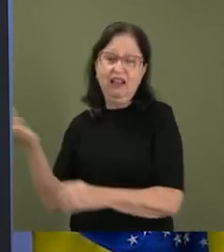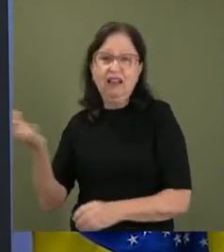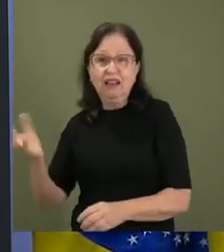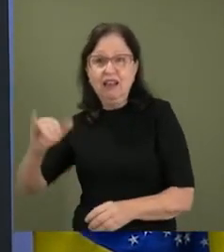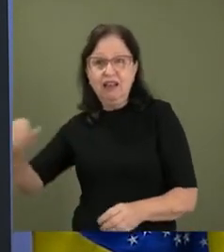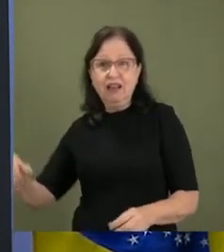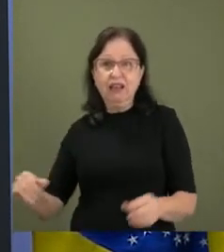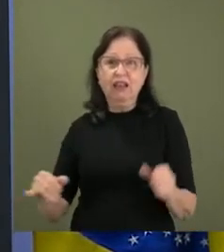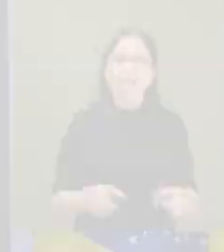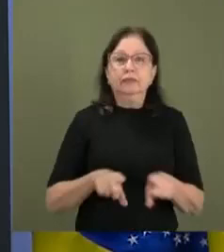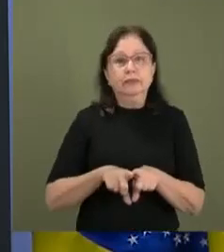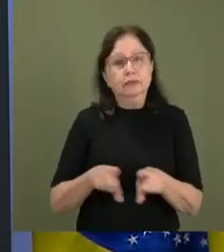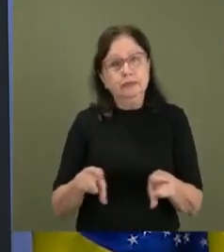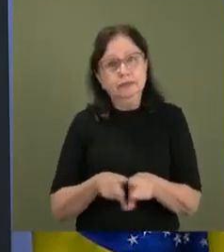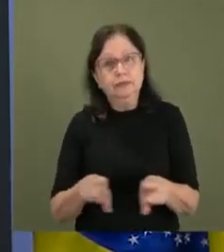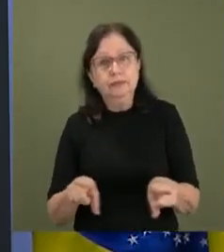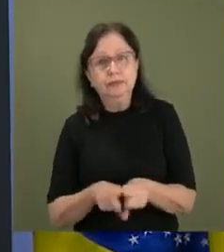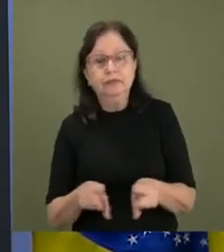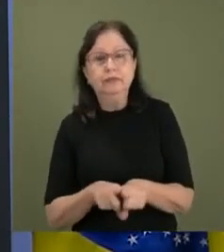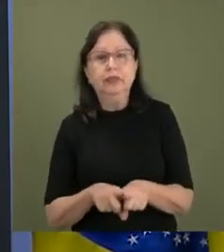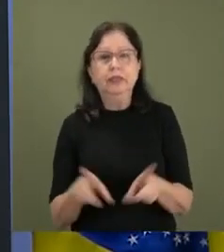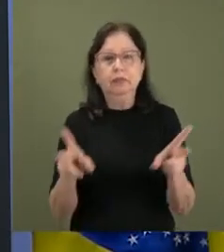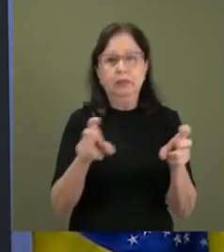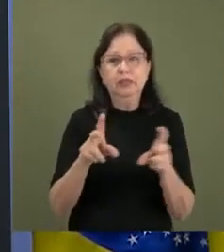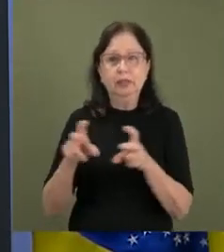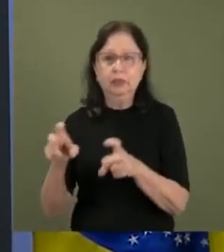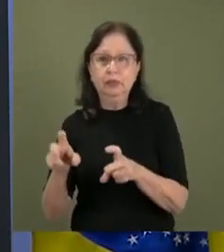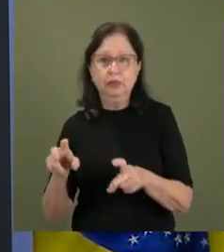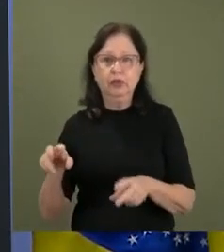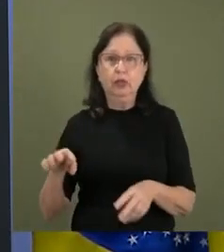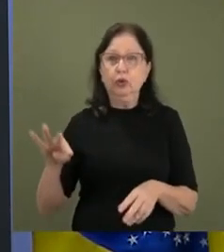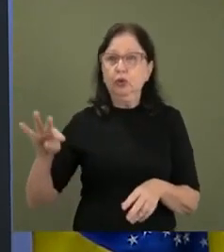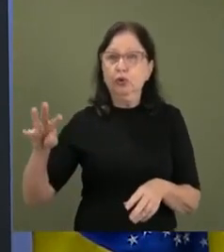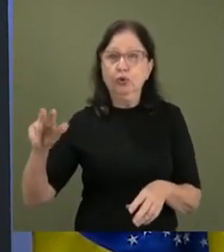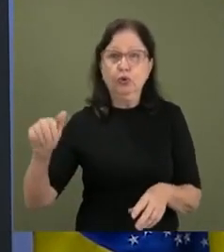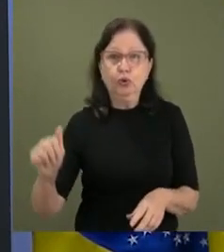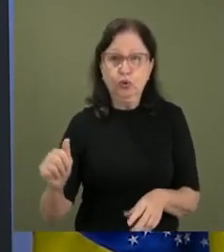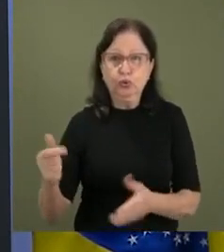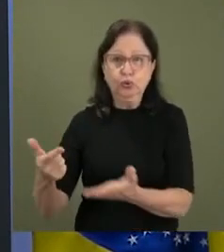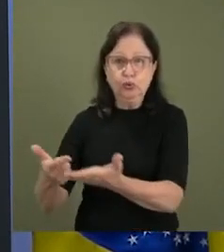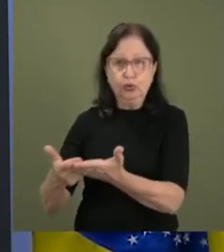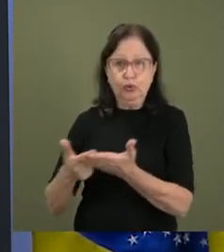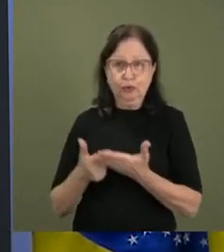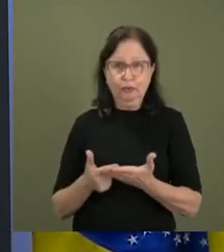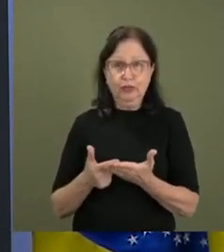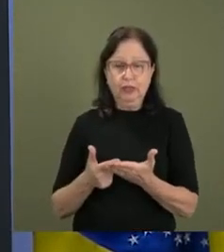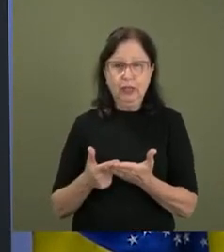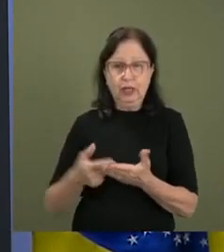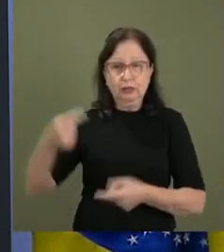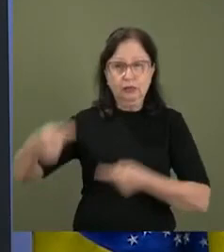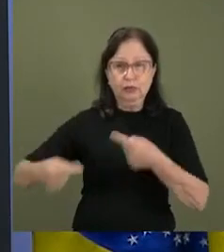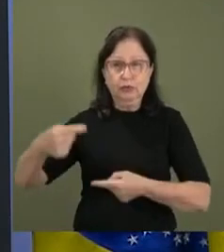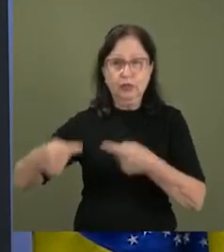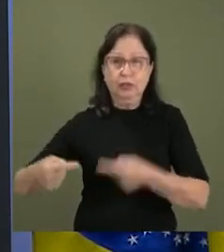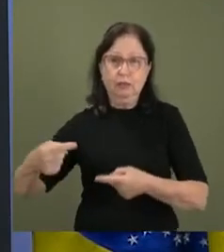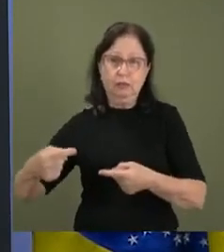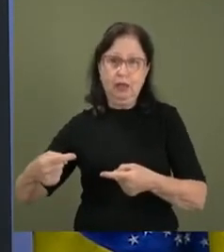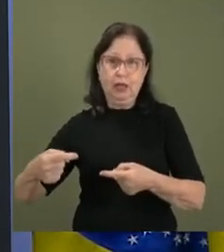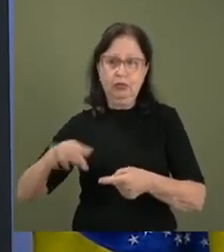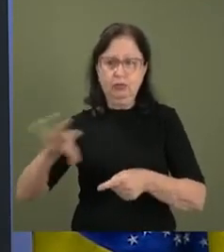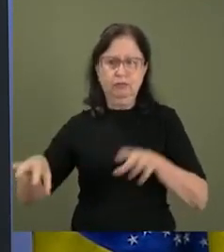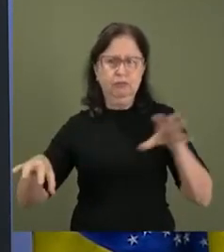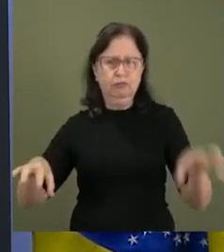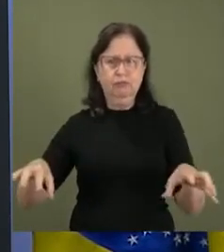sports, eles não são game, está no nome deles. Aliás, a composição dos convidados do lado de lá do debate deixa bem claro o que eles querem.